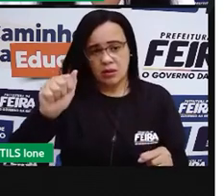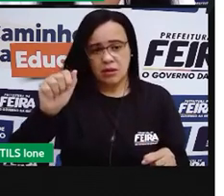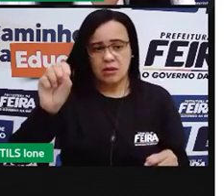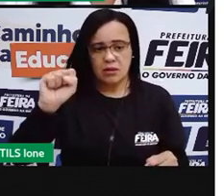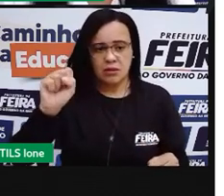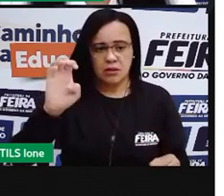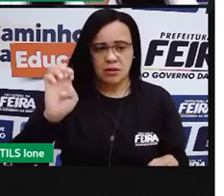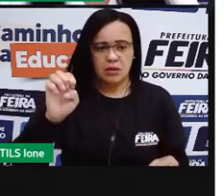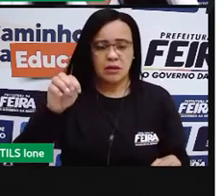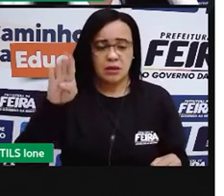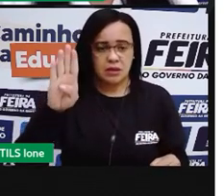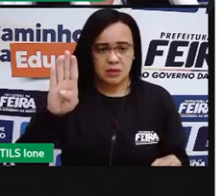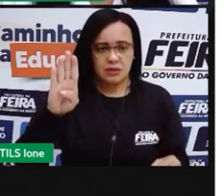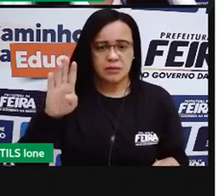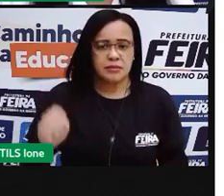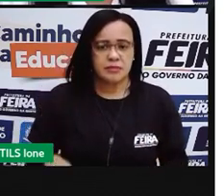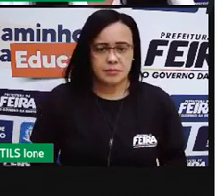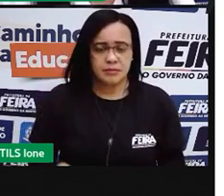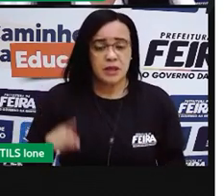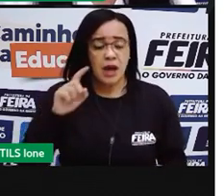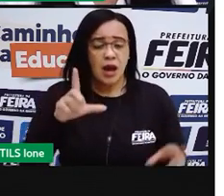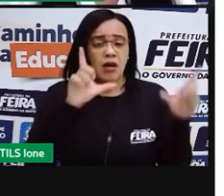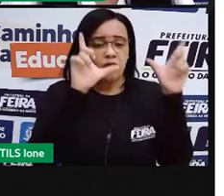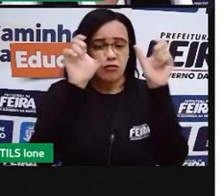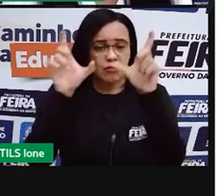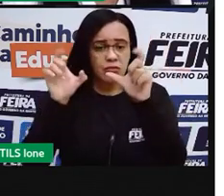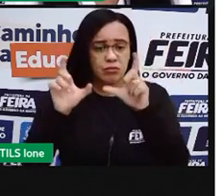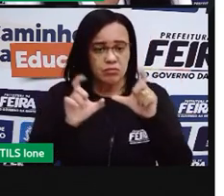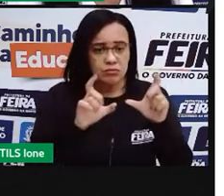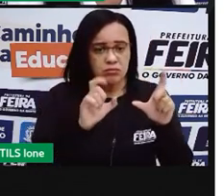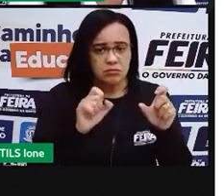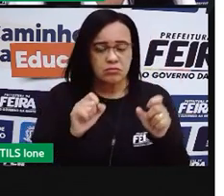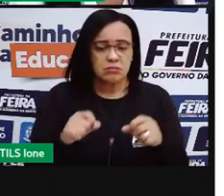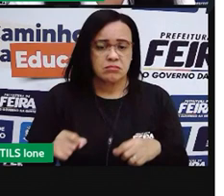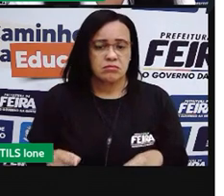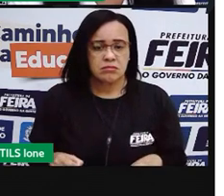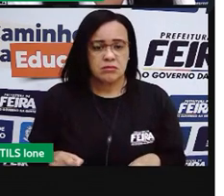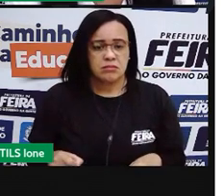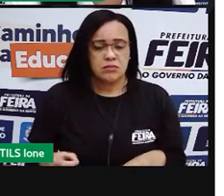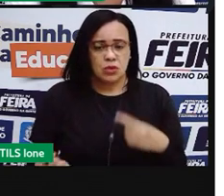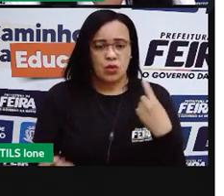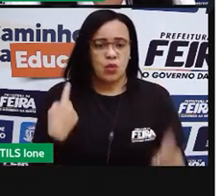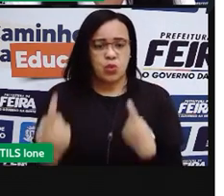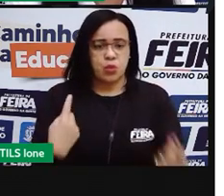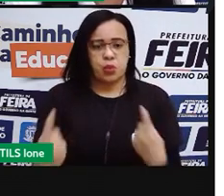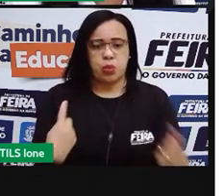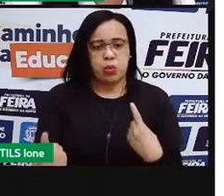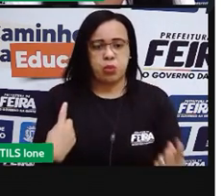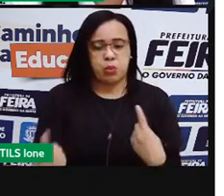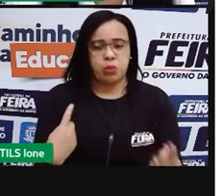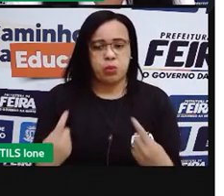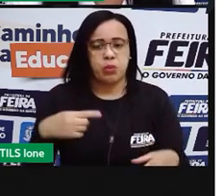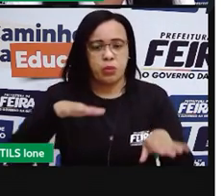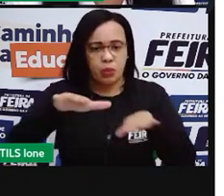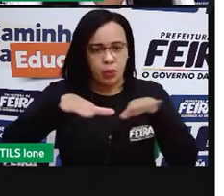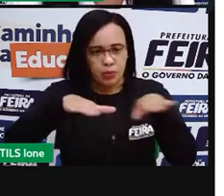Essa é uma imagem da Avenida Maria Citéria.